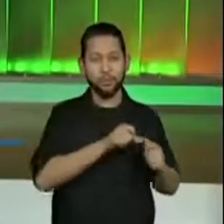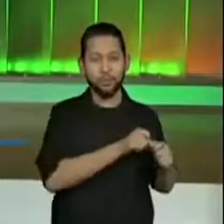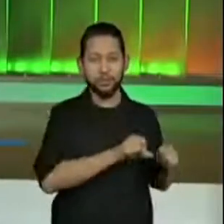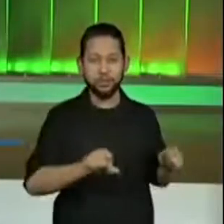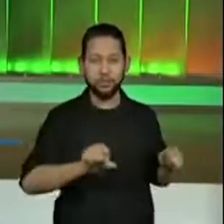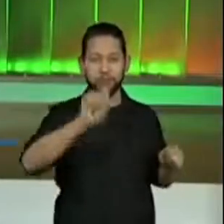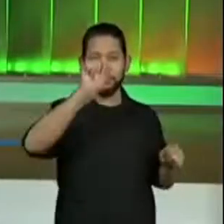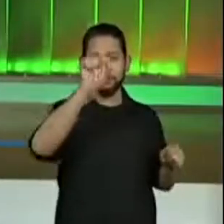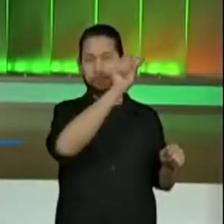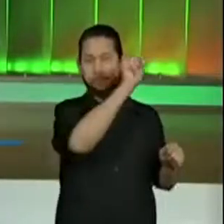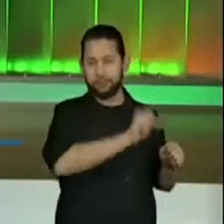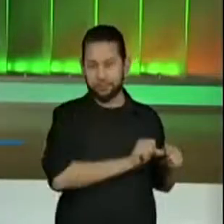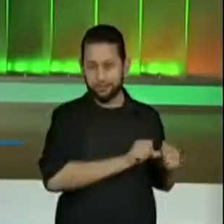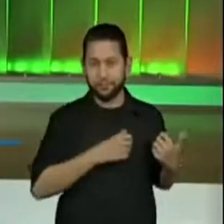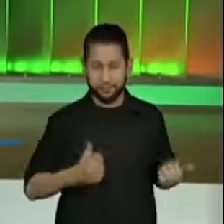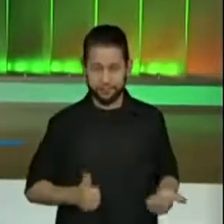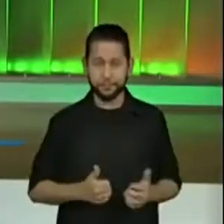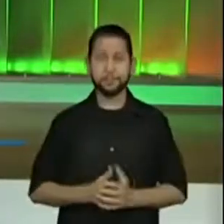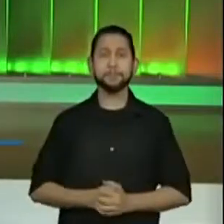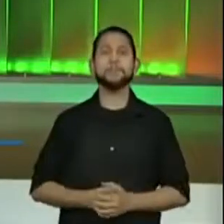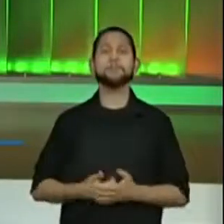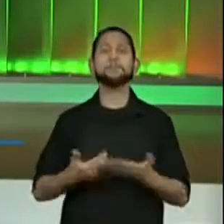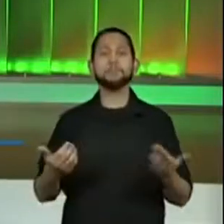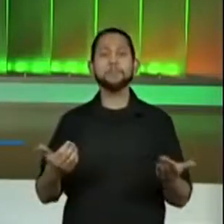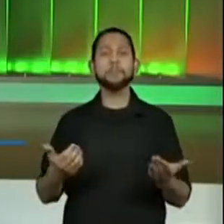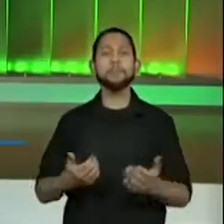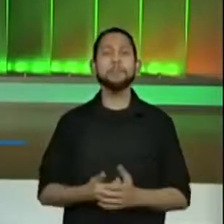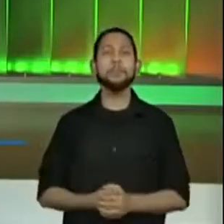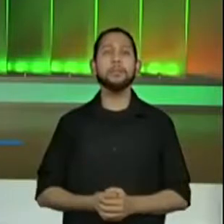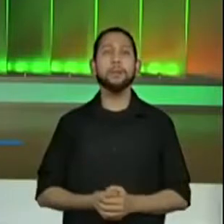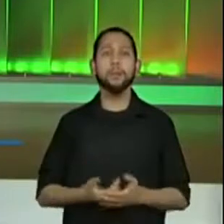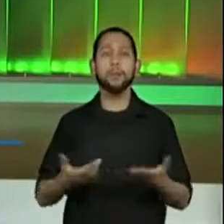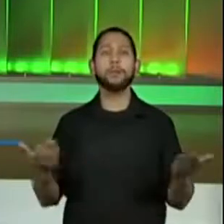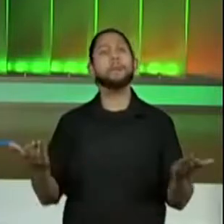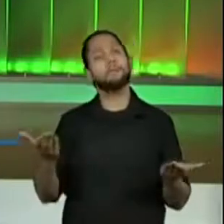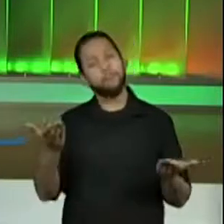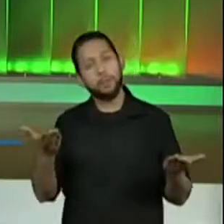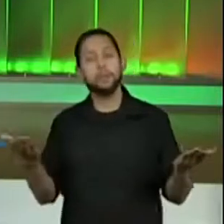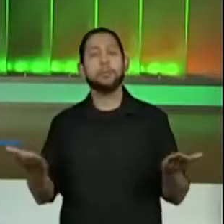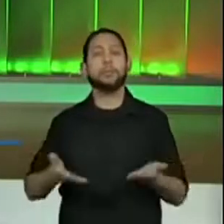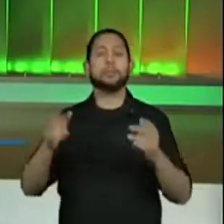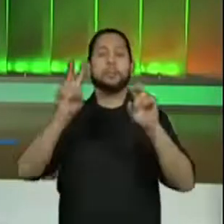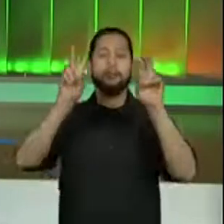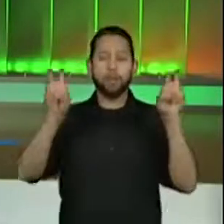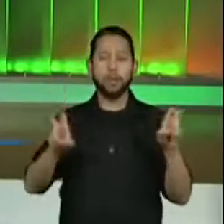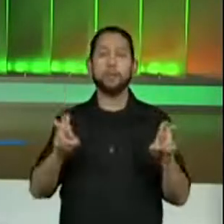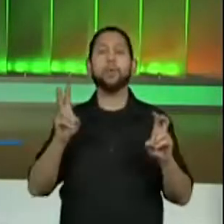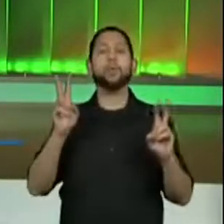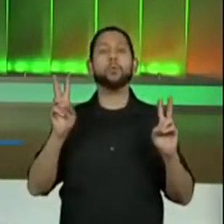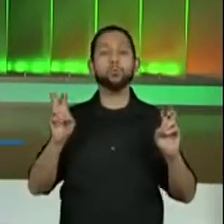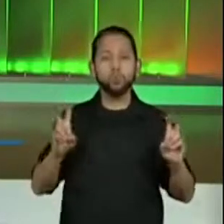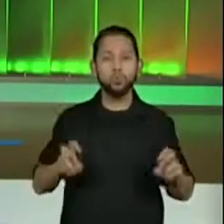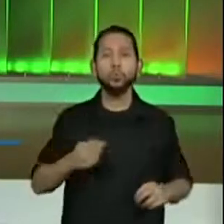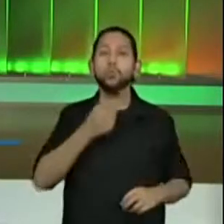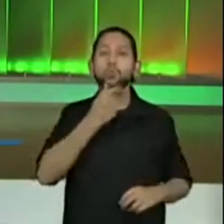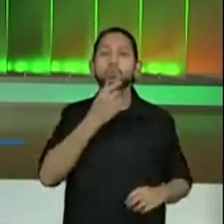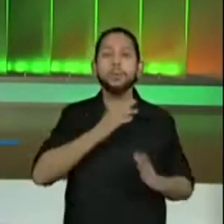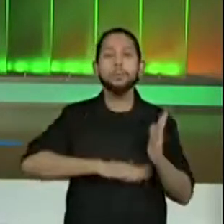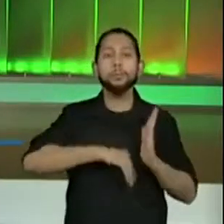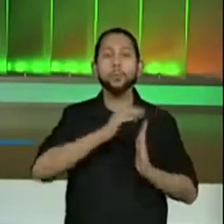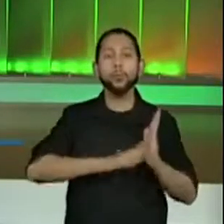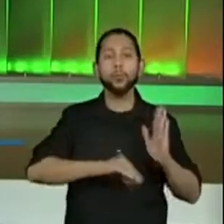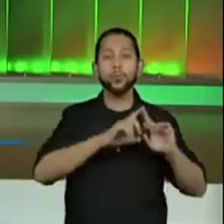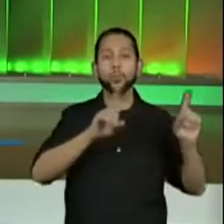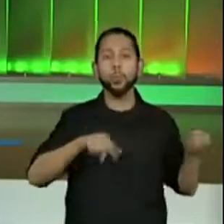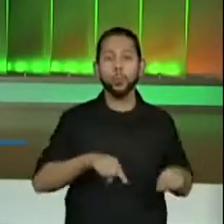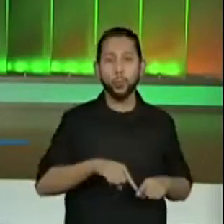realizar essas medições, certo? Então, o assunto ainda é Cândido Portinari, a gente ainda está fazendo essa mescla de